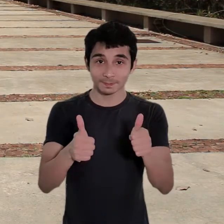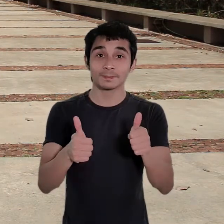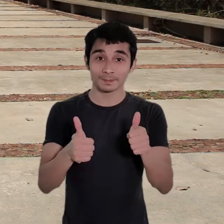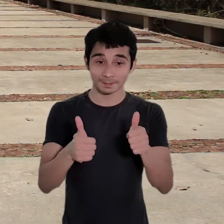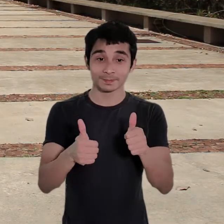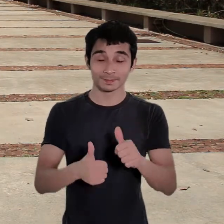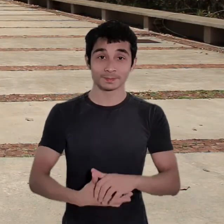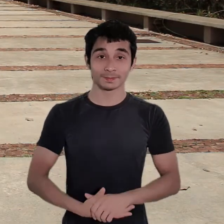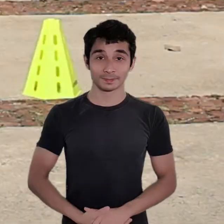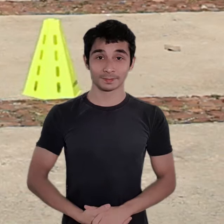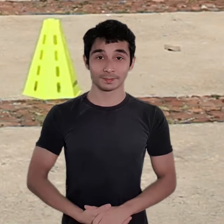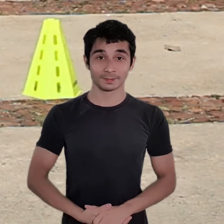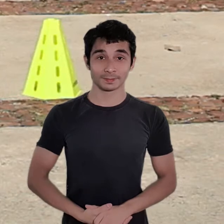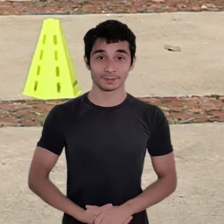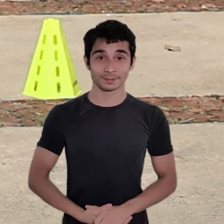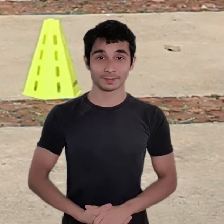Muito bem! 1,